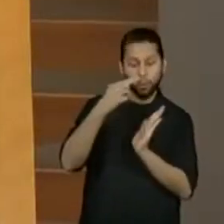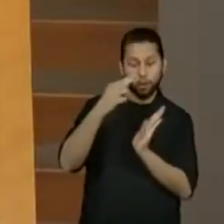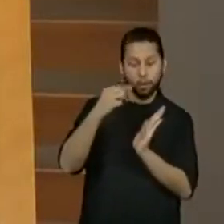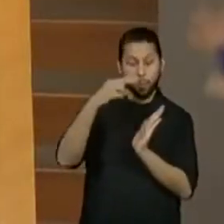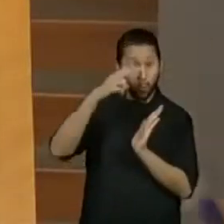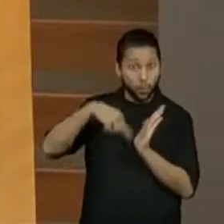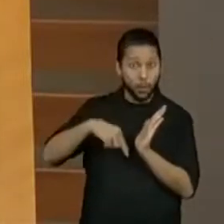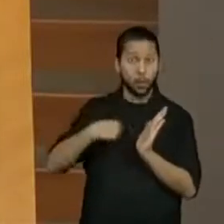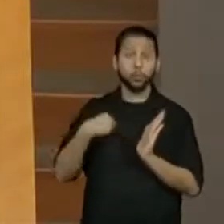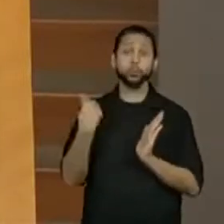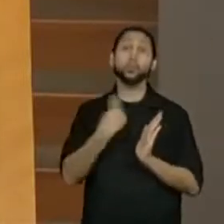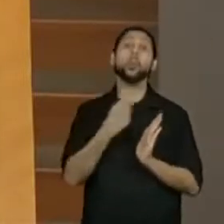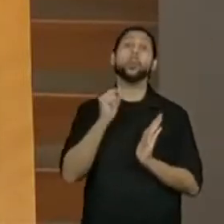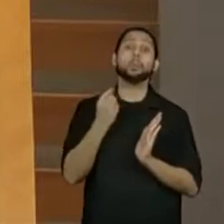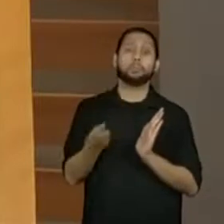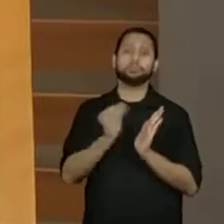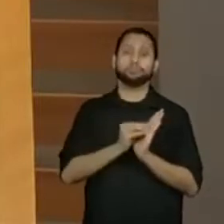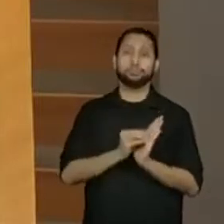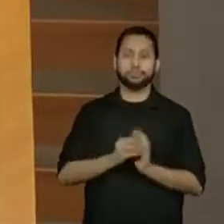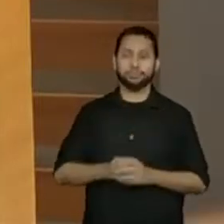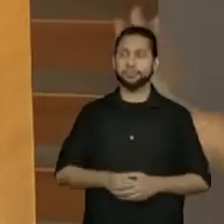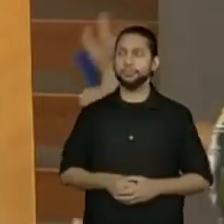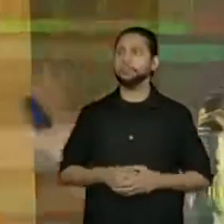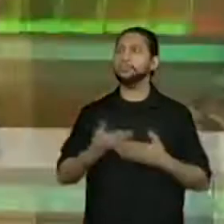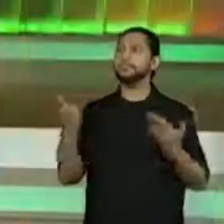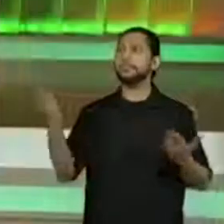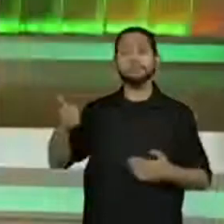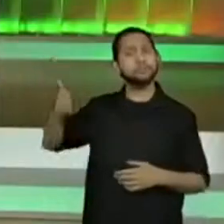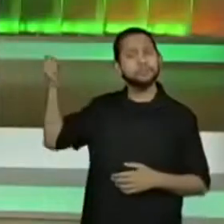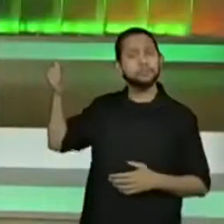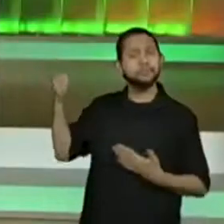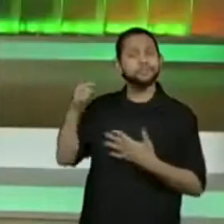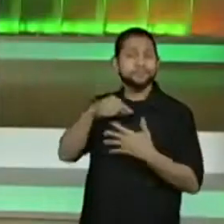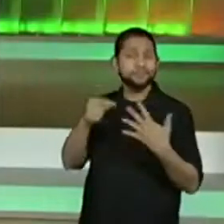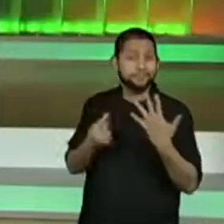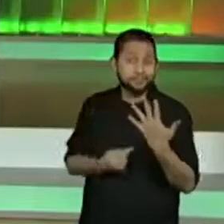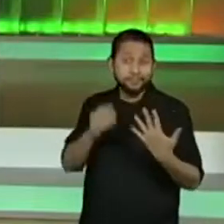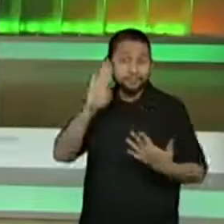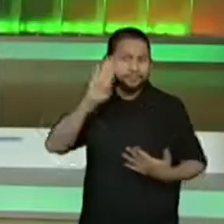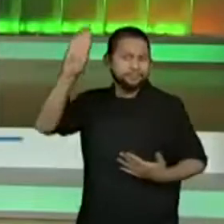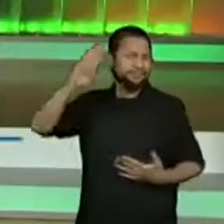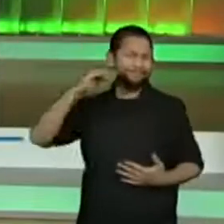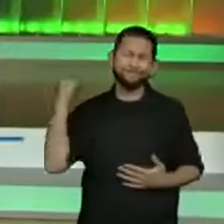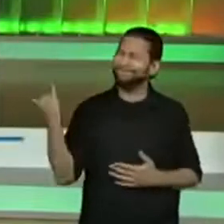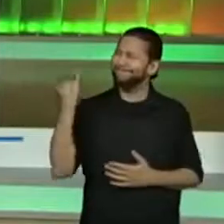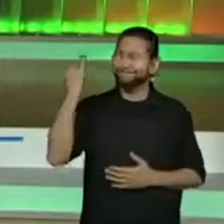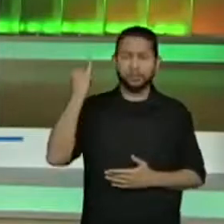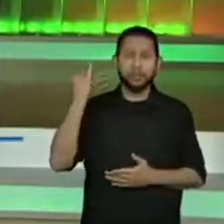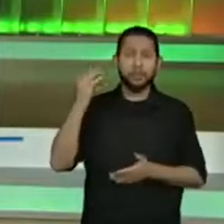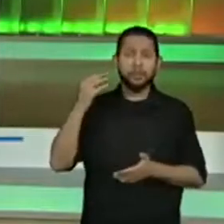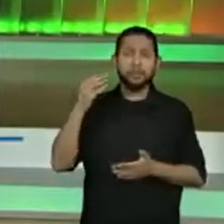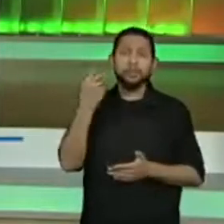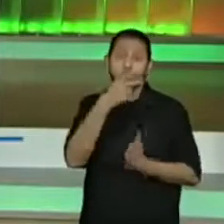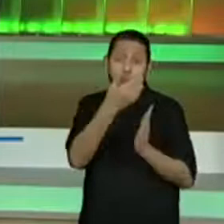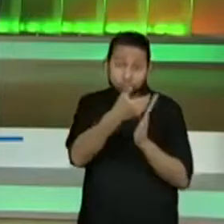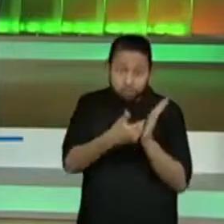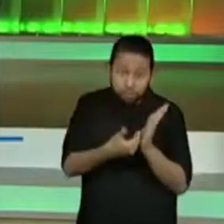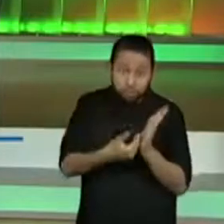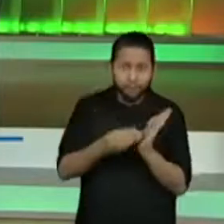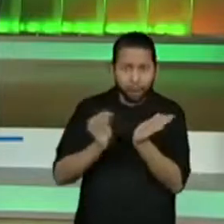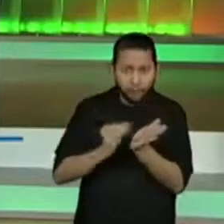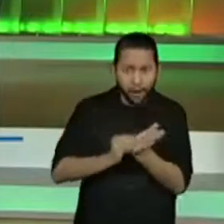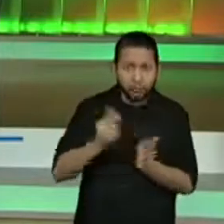Agora, completamos. Estes, nós podemos dizer que são os elementos essenciais dentro da estrutura